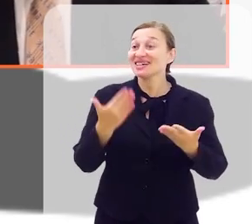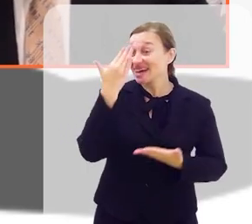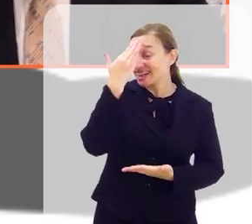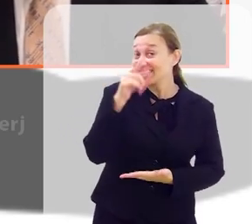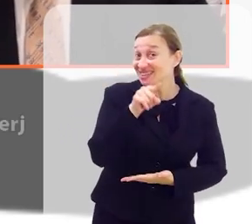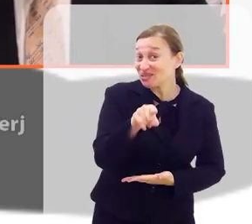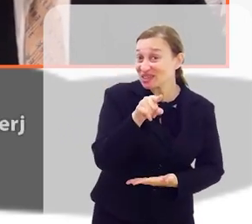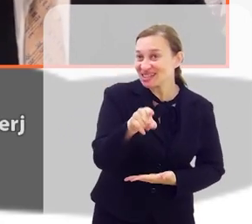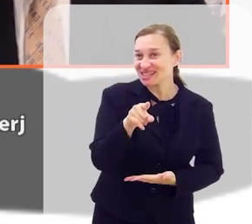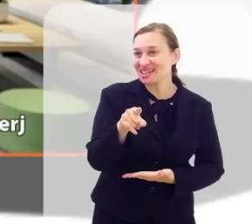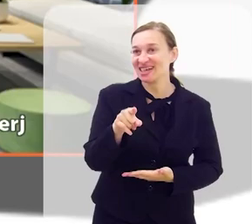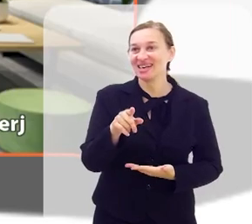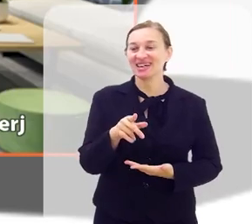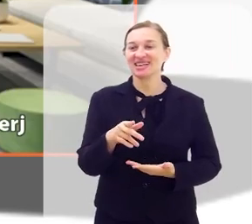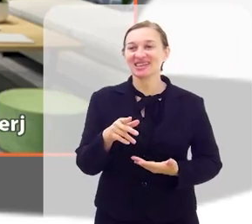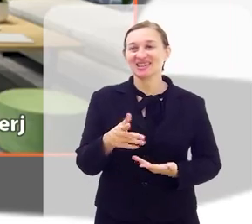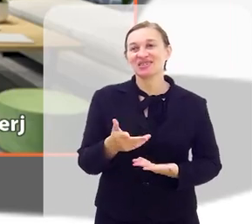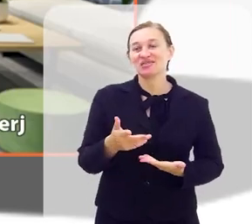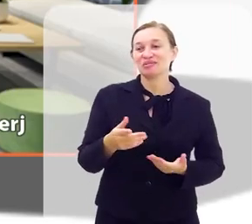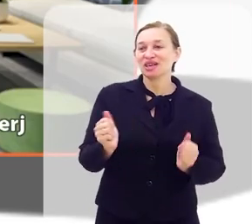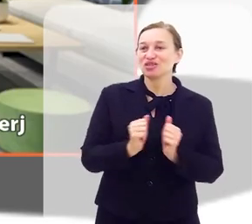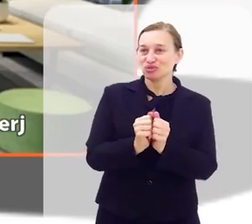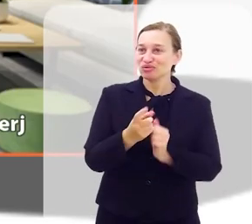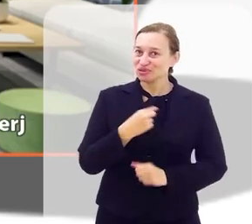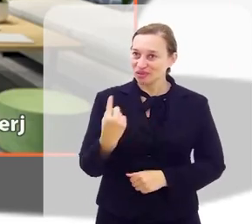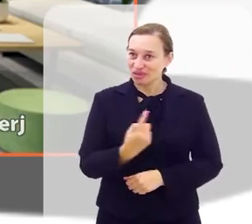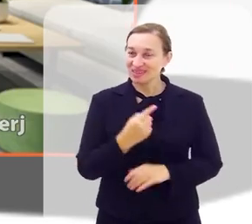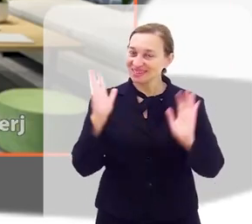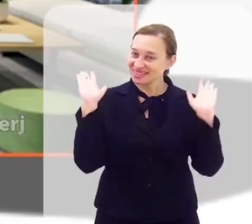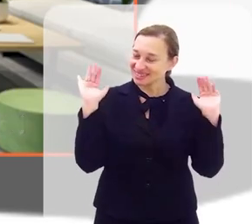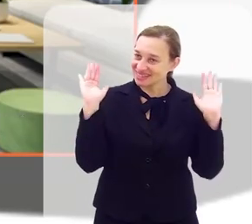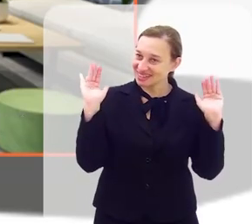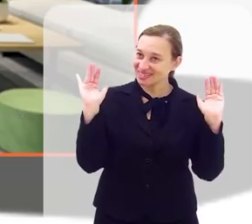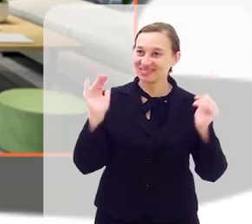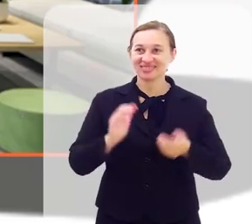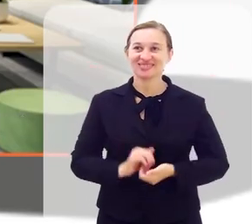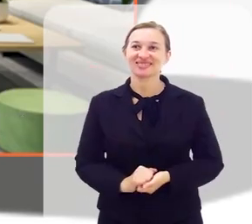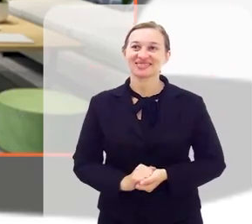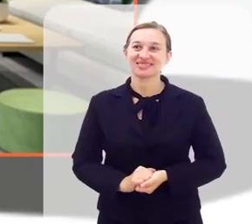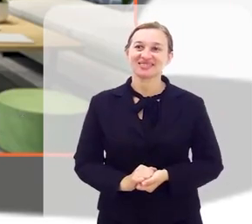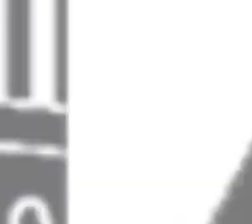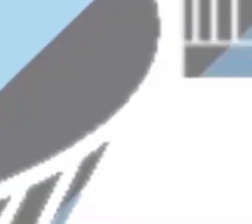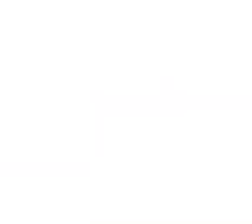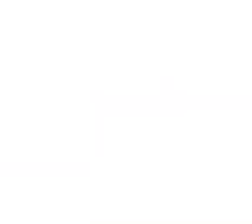agradecer a você, nosso espectador, por estar conosco. Até o próximo programa.